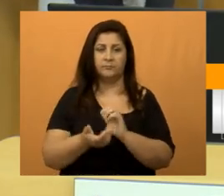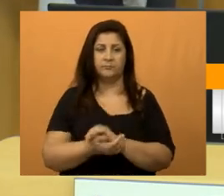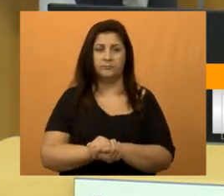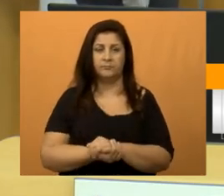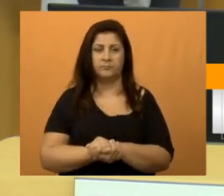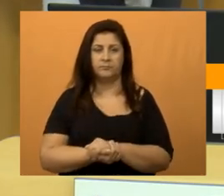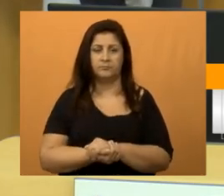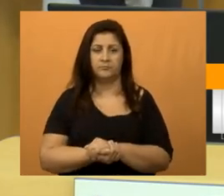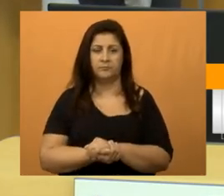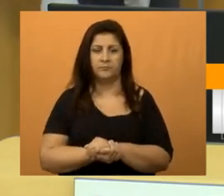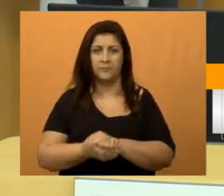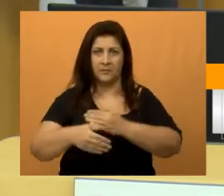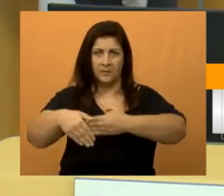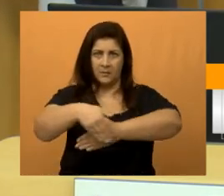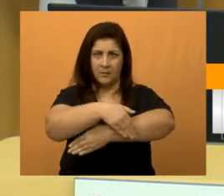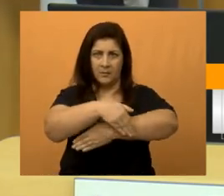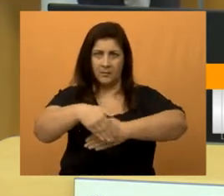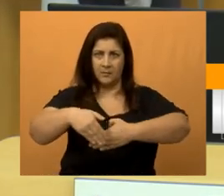Aqui é a divisa